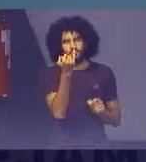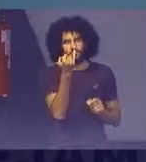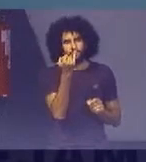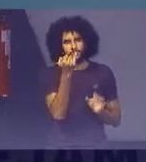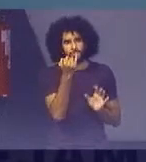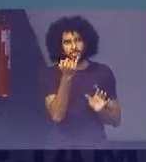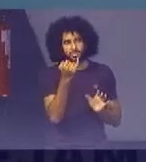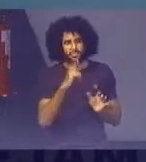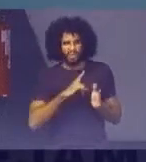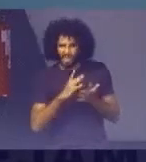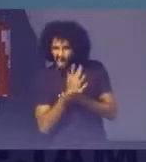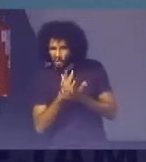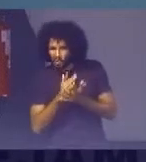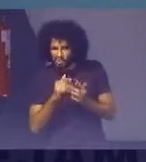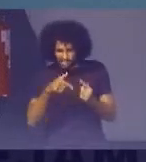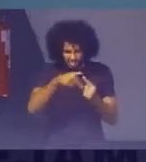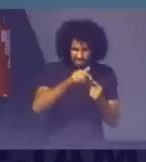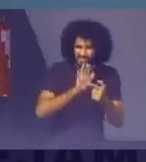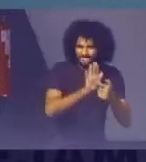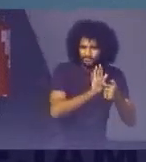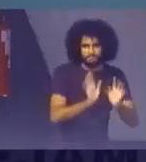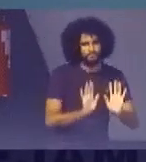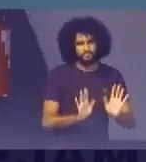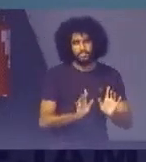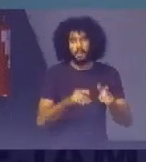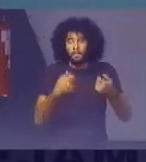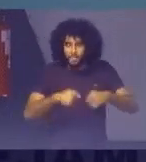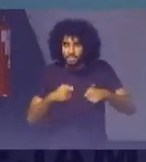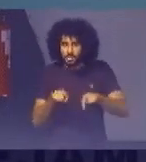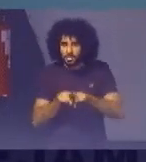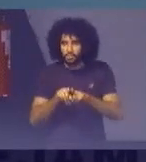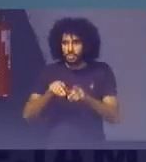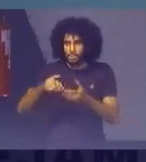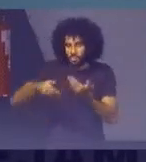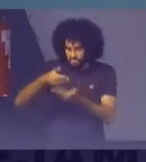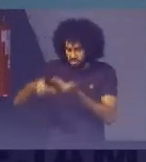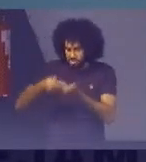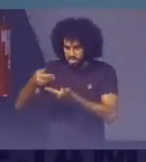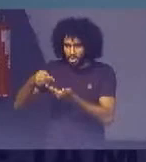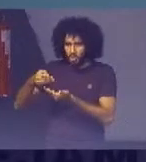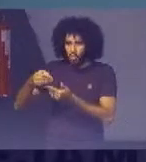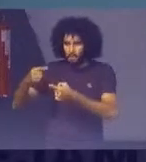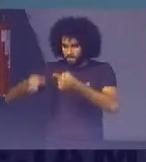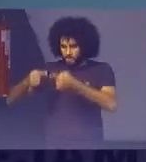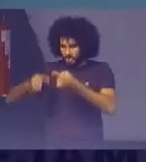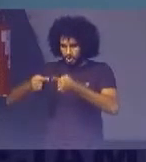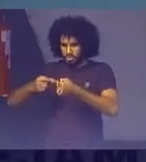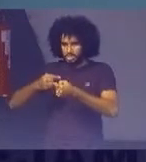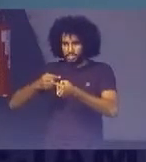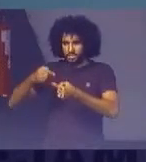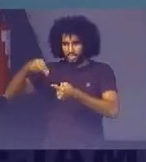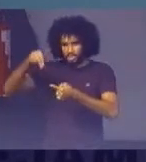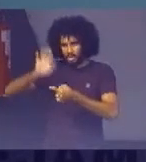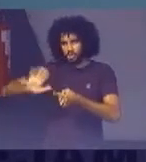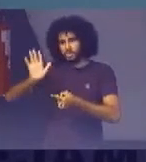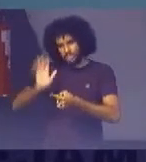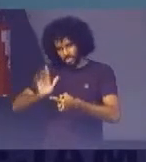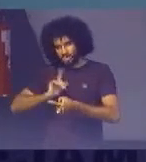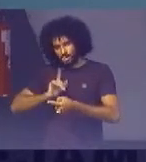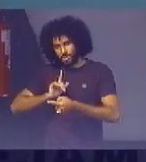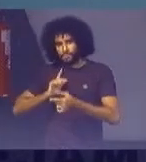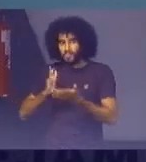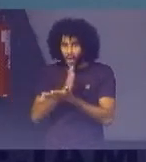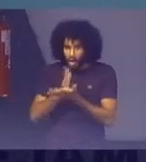maneira explícita Nas metas Precisamos dialogar Com planos nacionais E políticas nacionais Existentes Algumas metas São